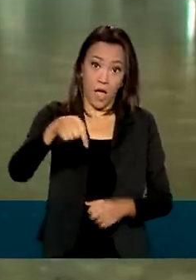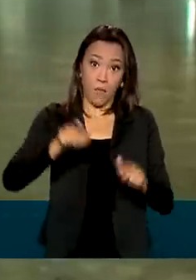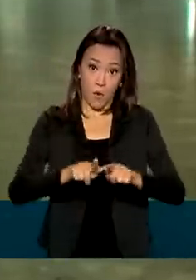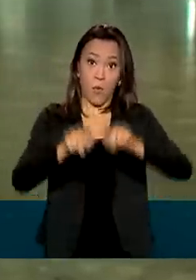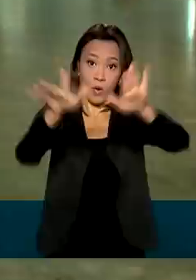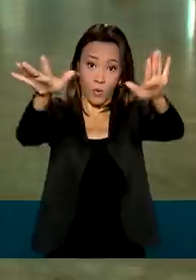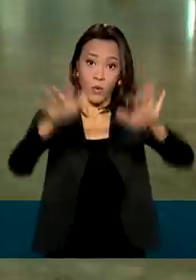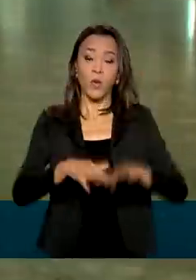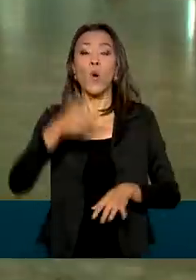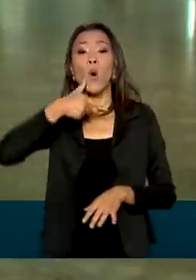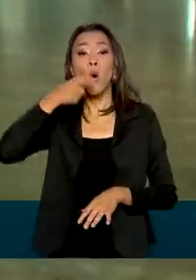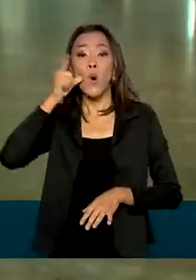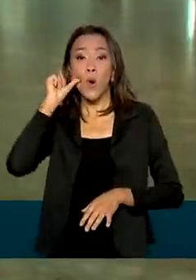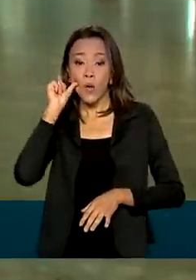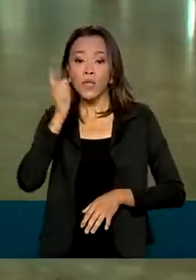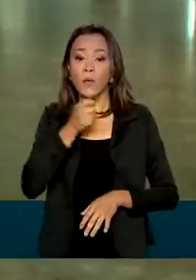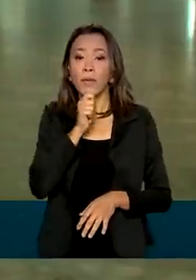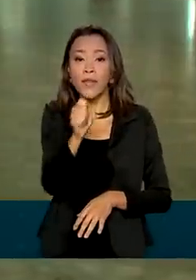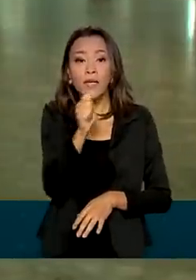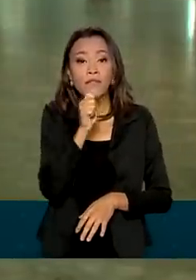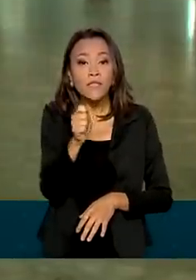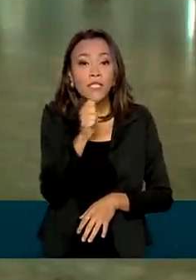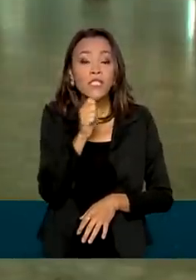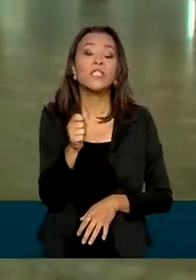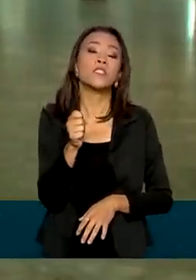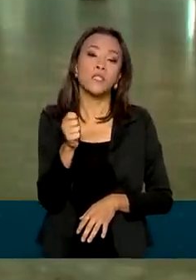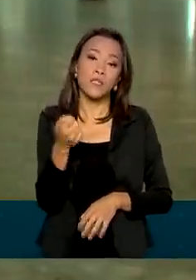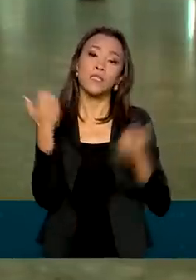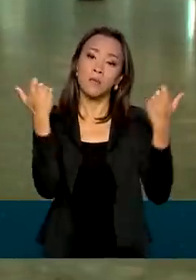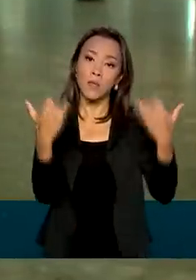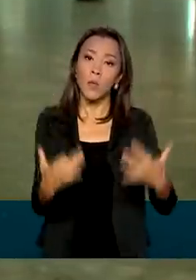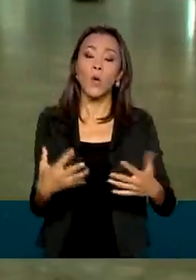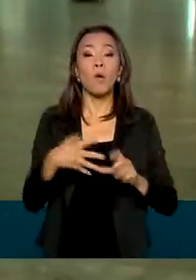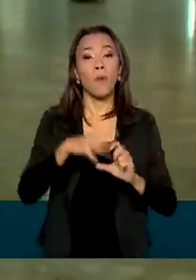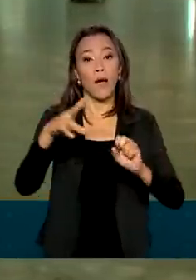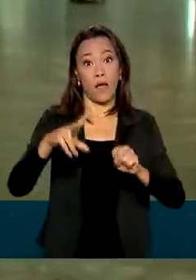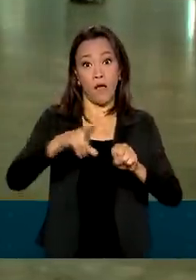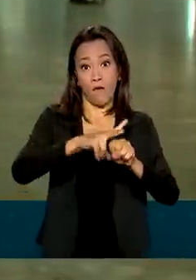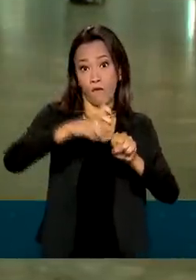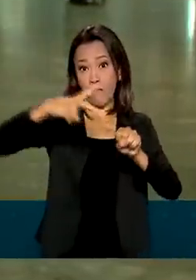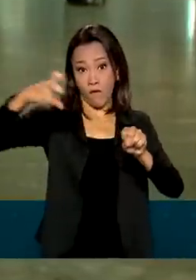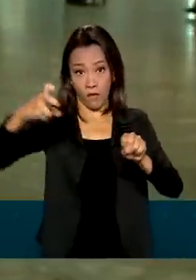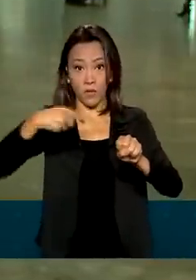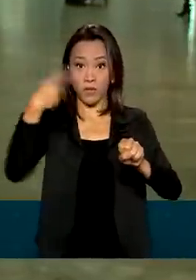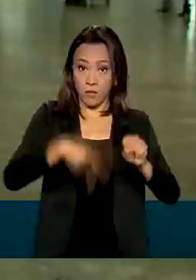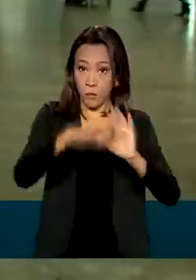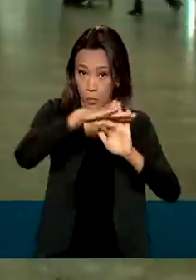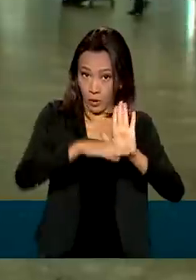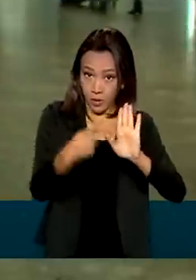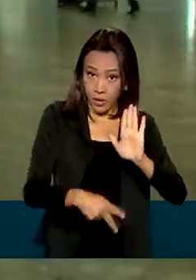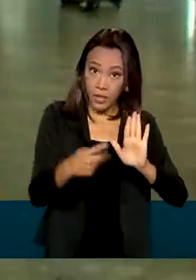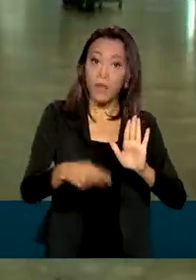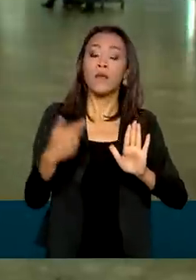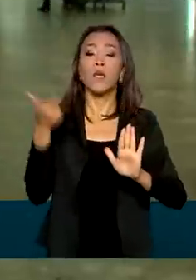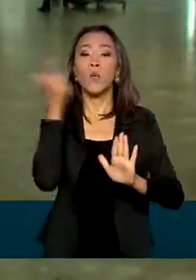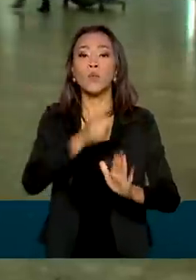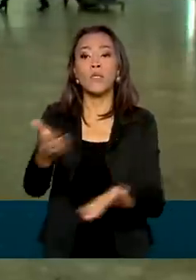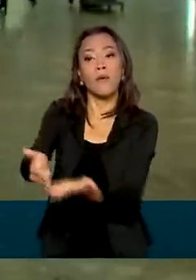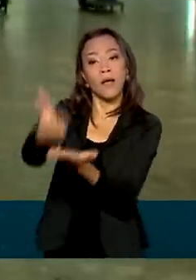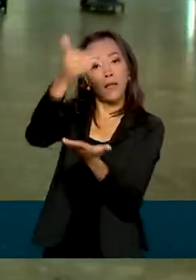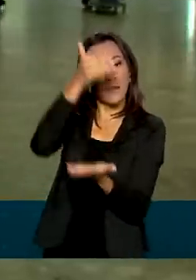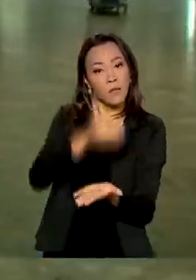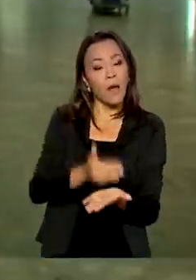ontem em entrevista exclusiva ao programa Voz do Brasil, que até o momento o governo conseguiu antecipar